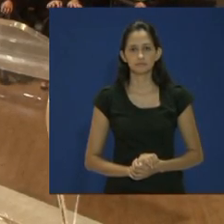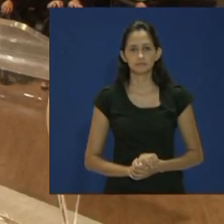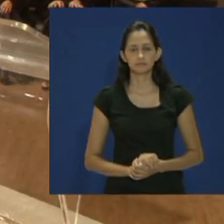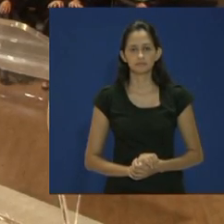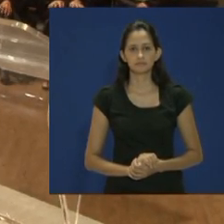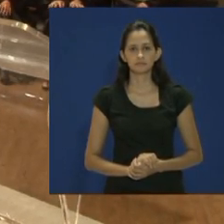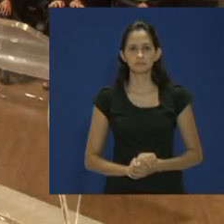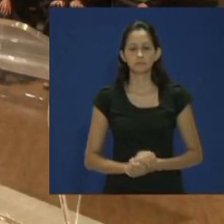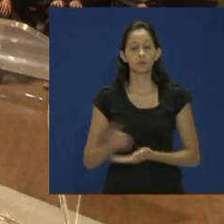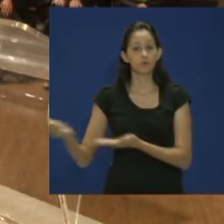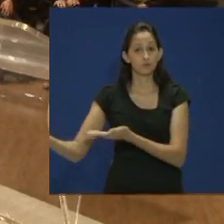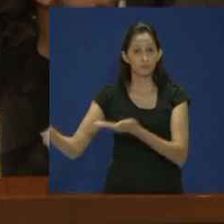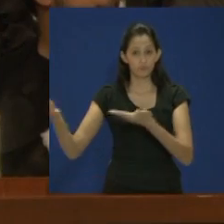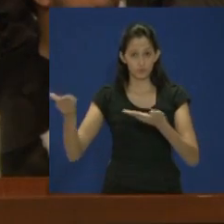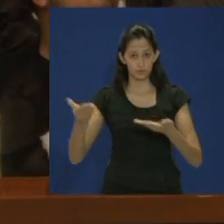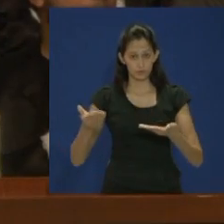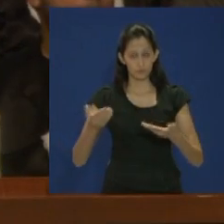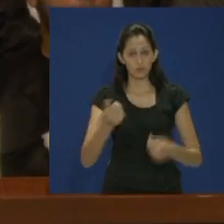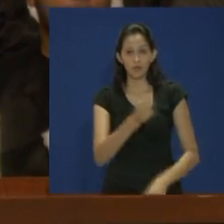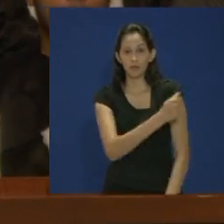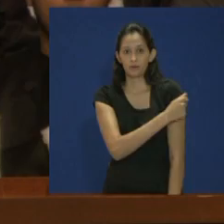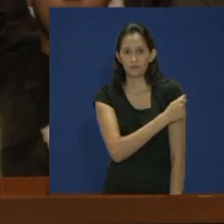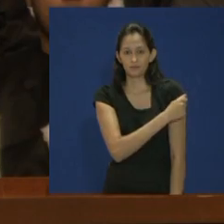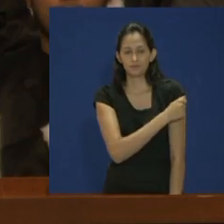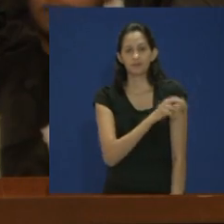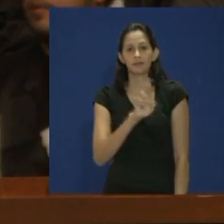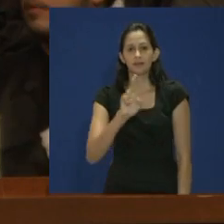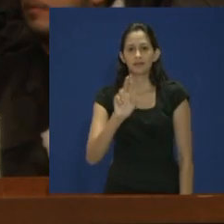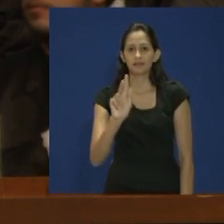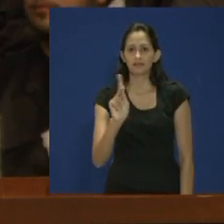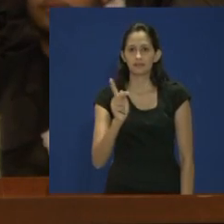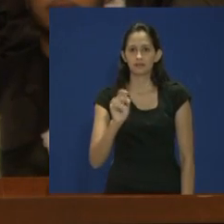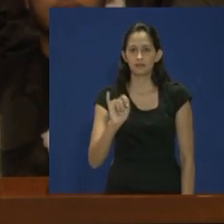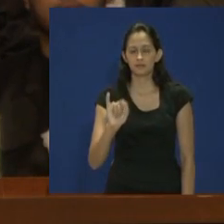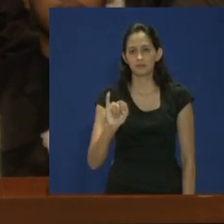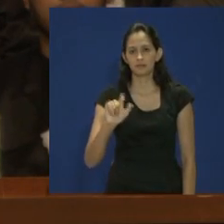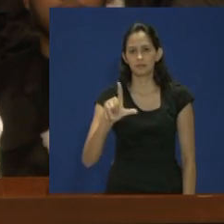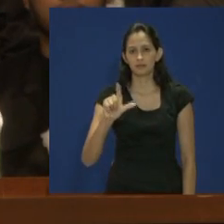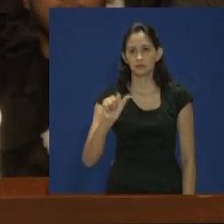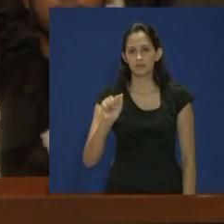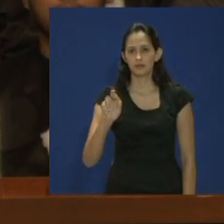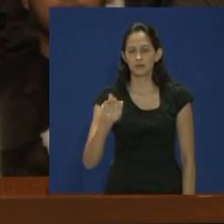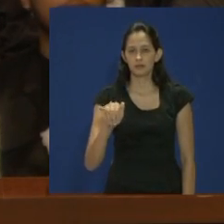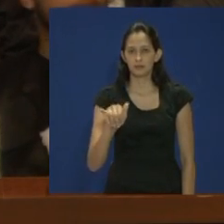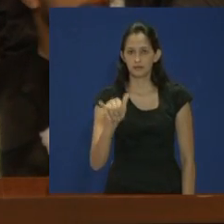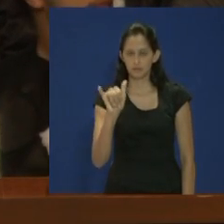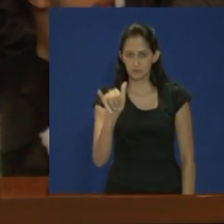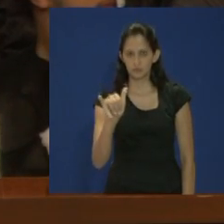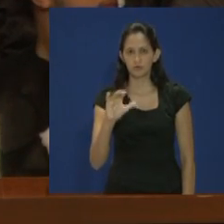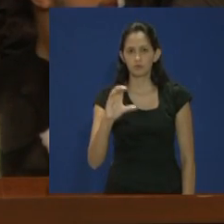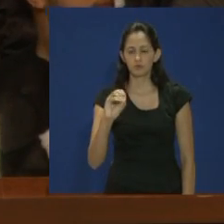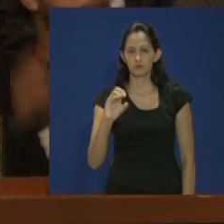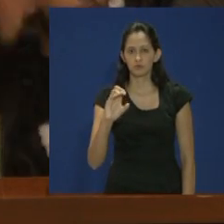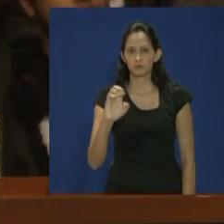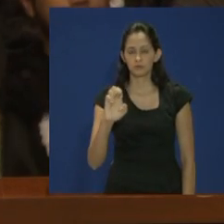Convido a formanda Hilari, Coelho e Silva, para, nome das turmas, proferir seu discurso.